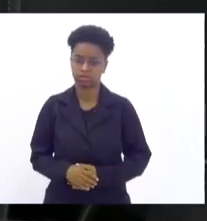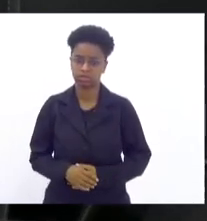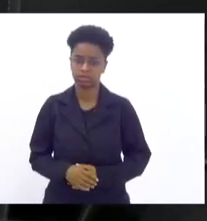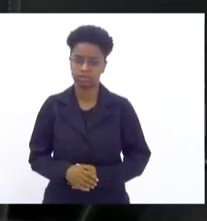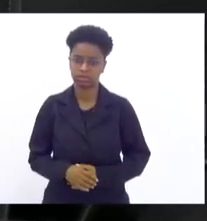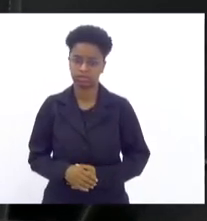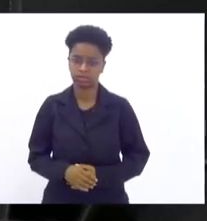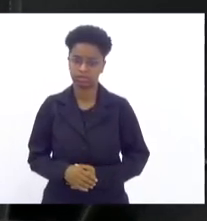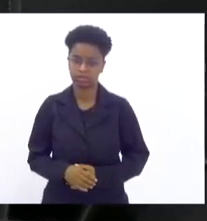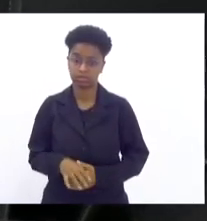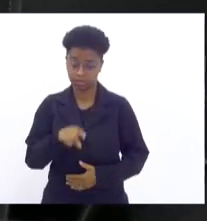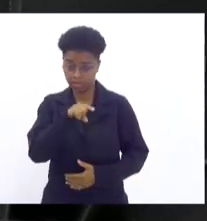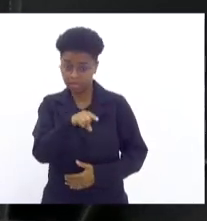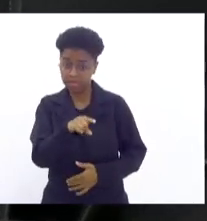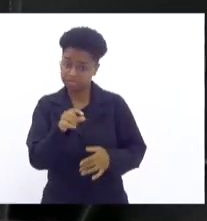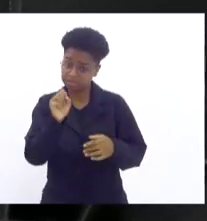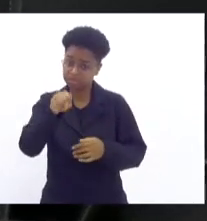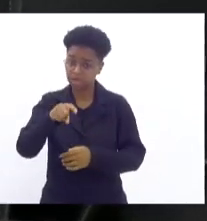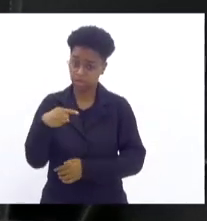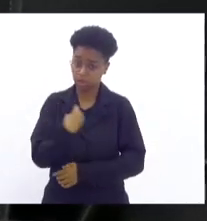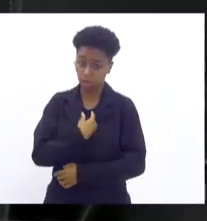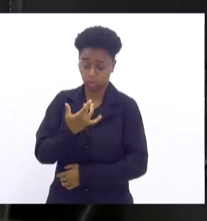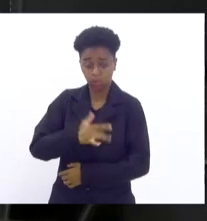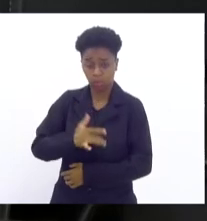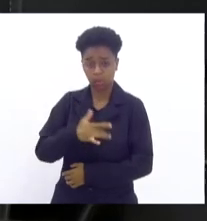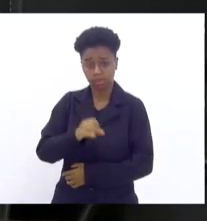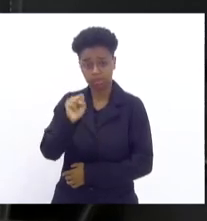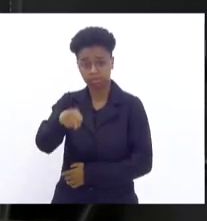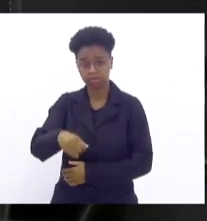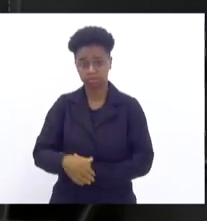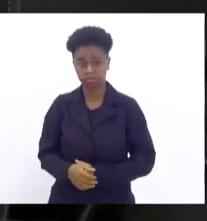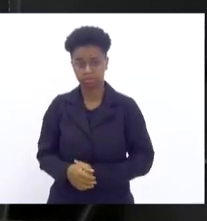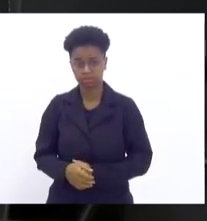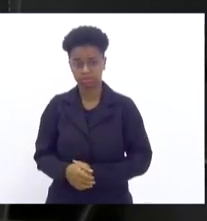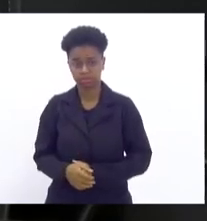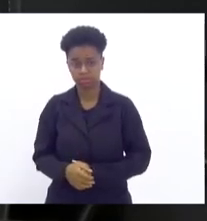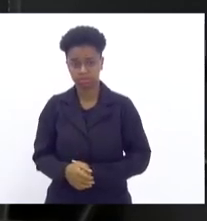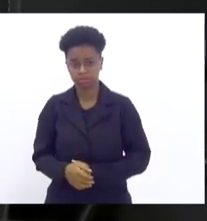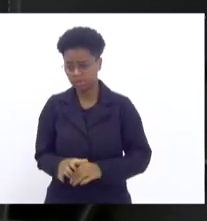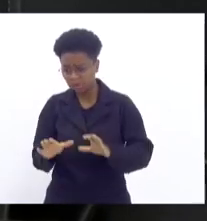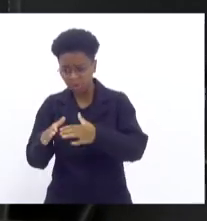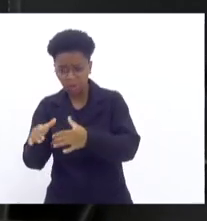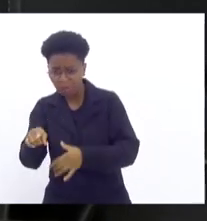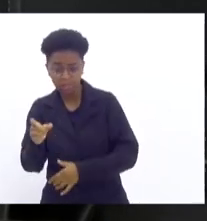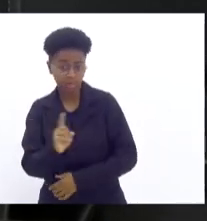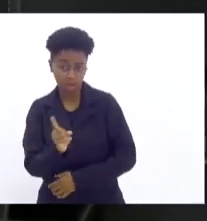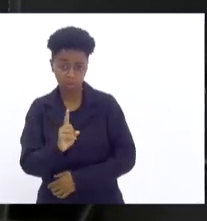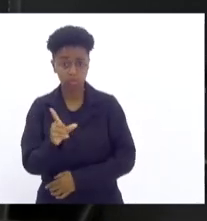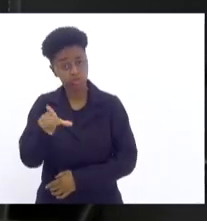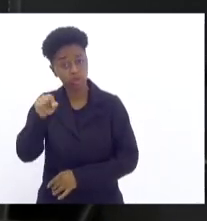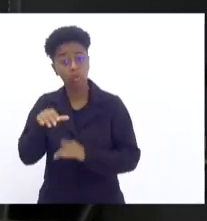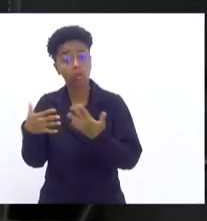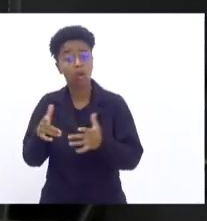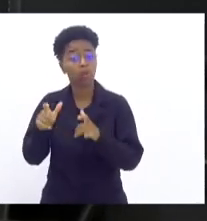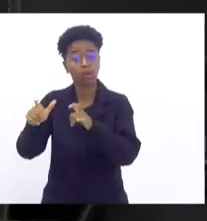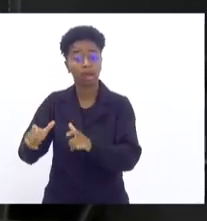E esses sim, nós somos coitados. Esses não. Escolher o lado que tem que andar.